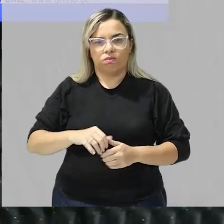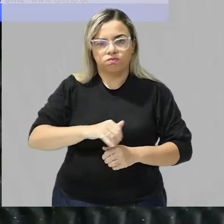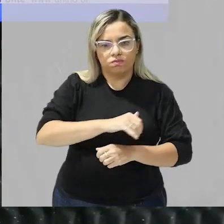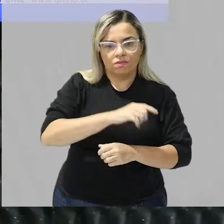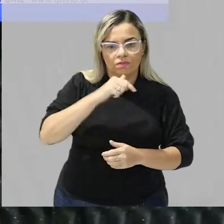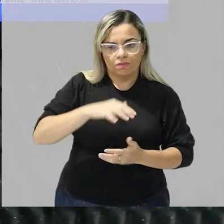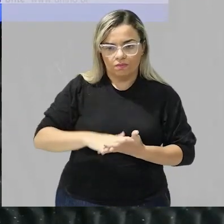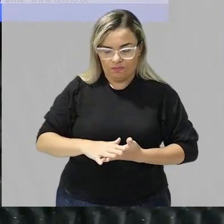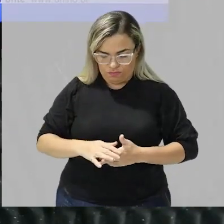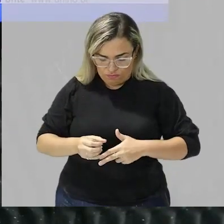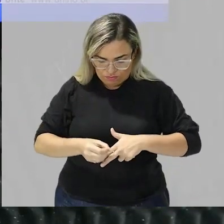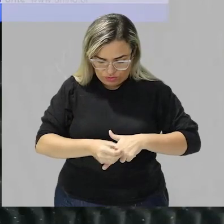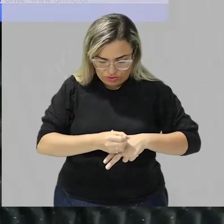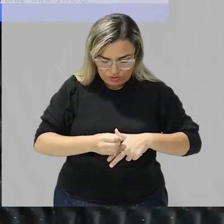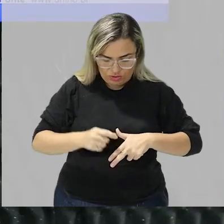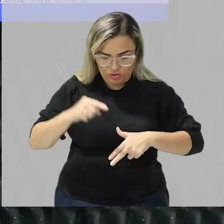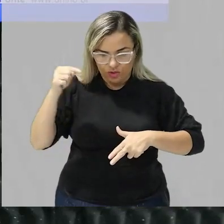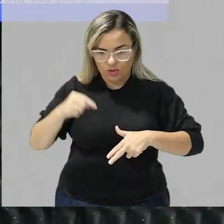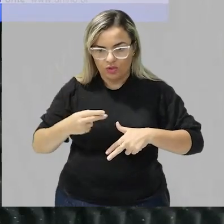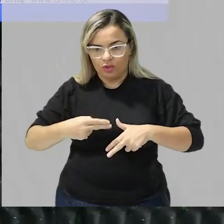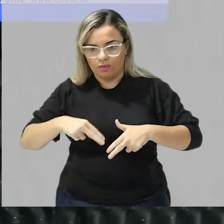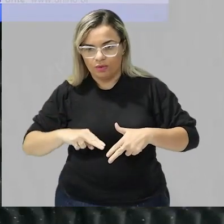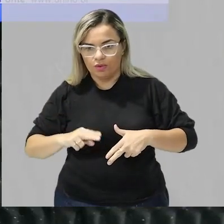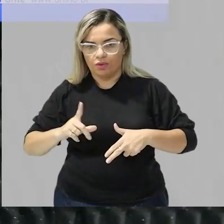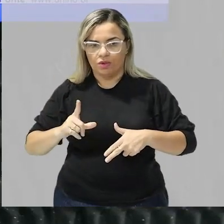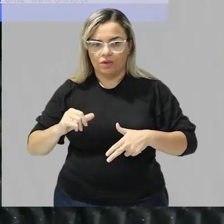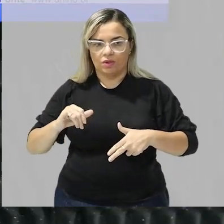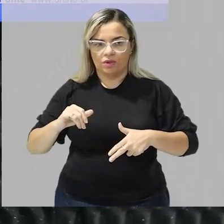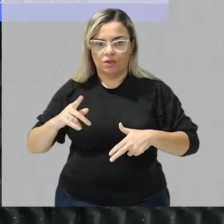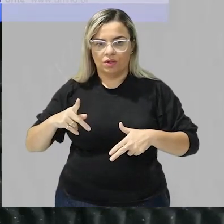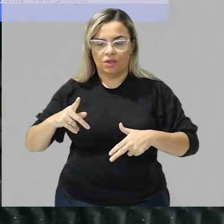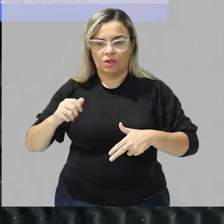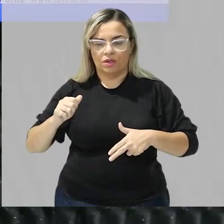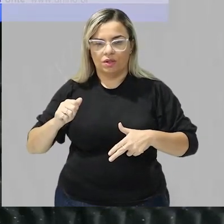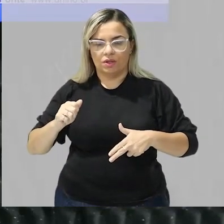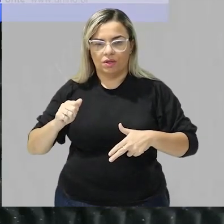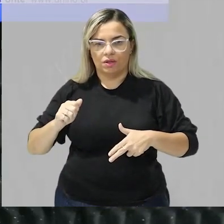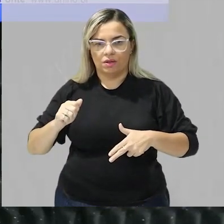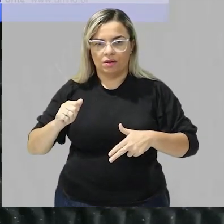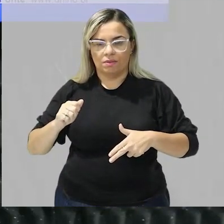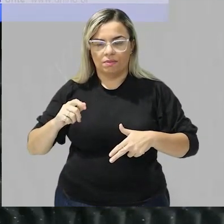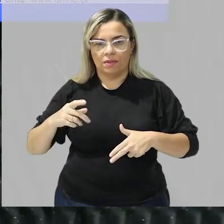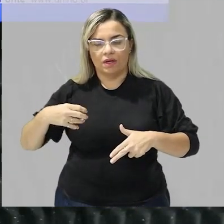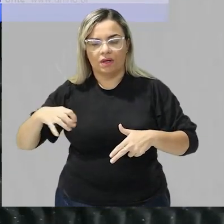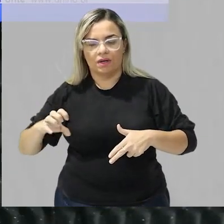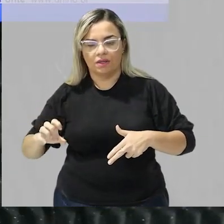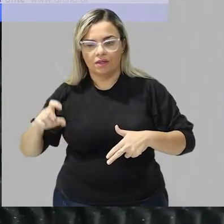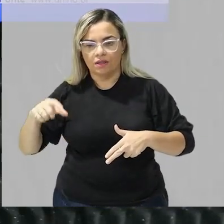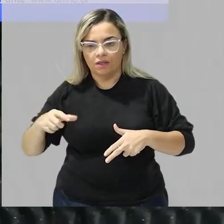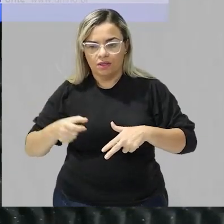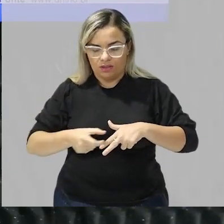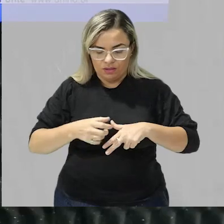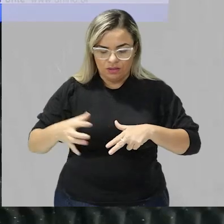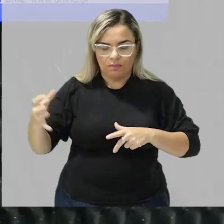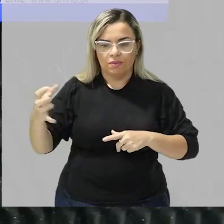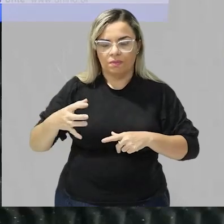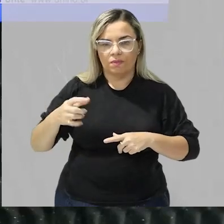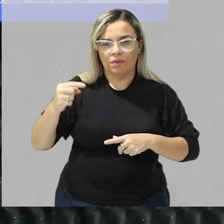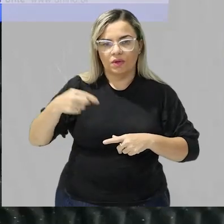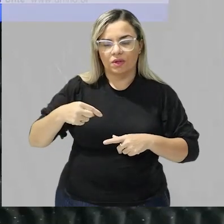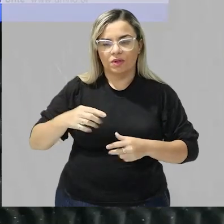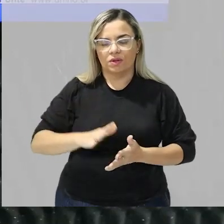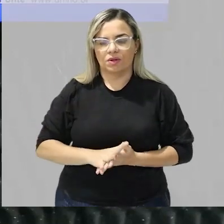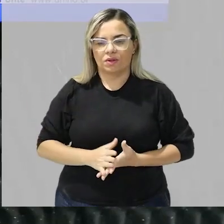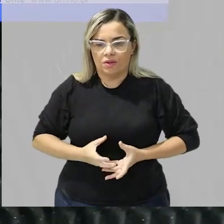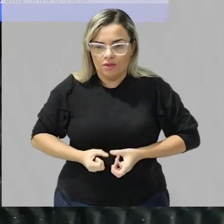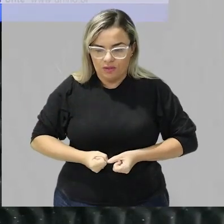lipase elas vão poder atuar sobre essas mini gotículas consequentemente nós vamos ter ali a